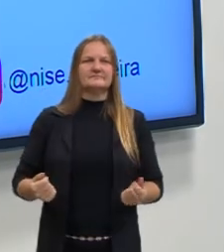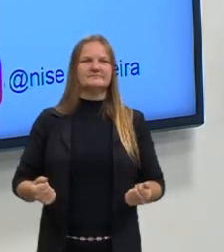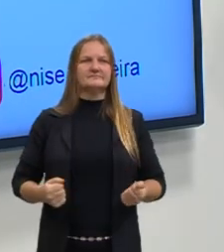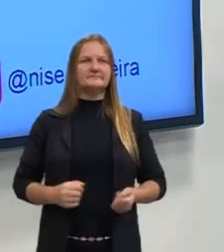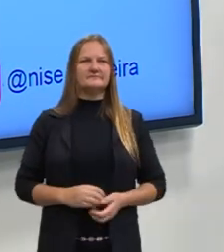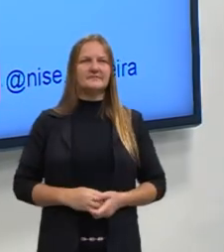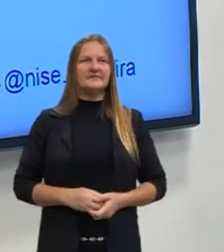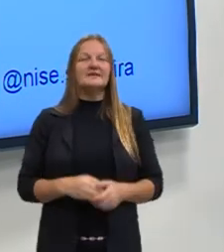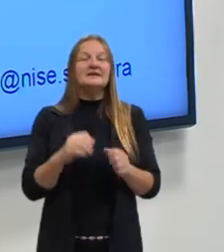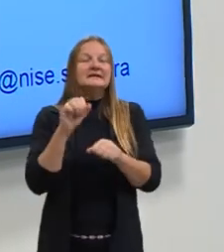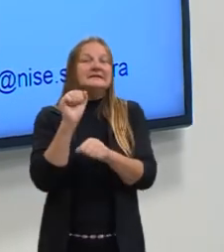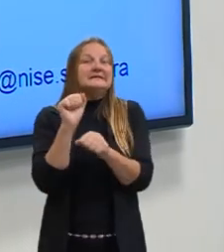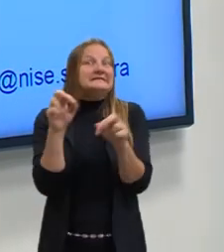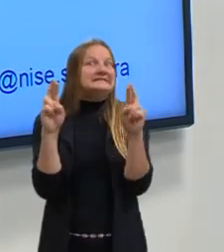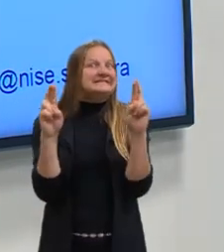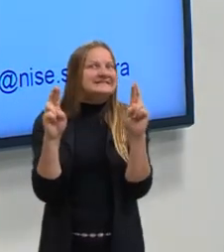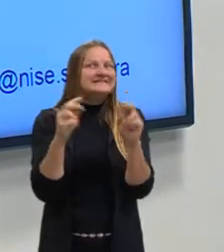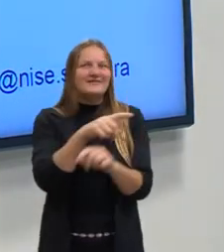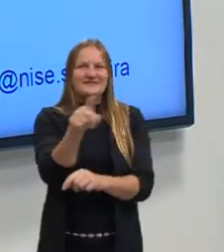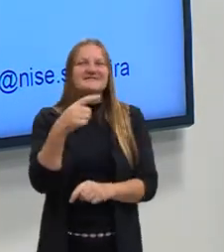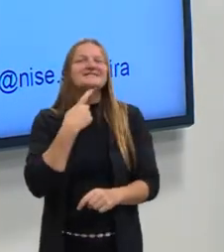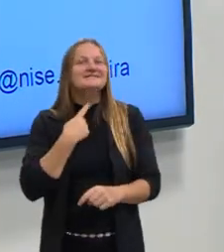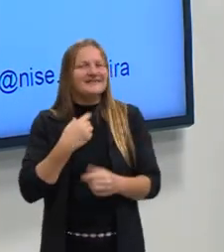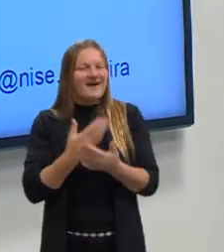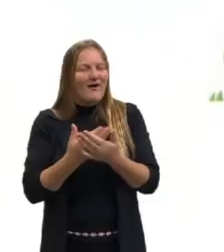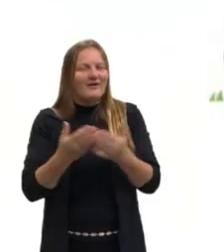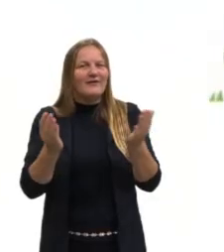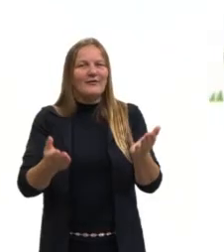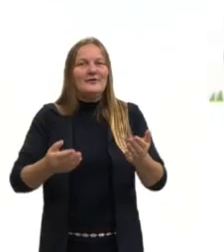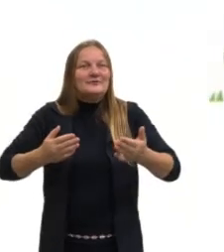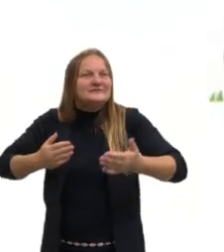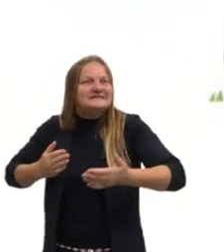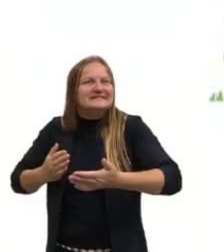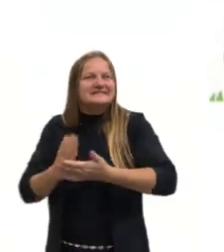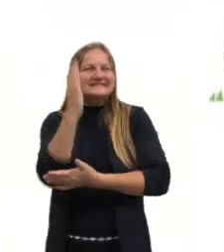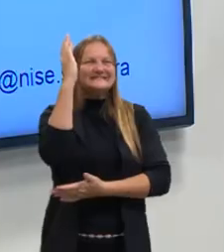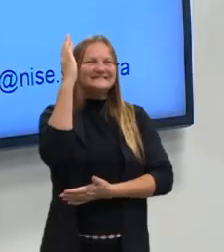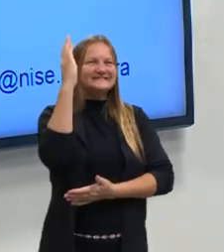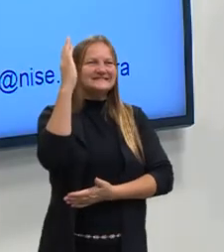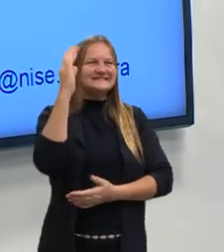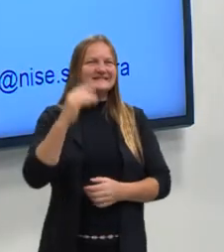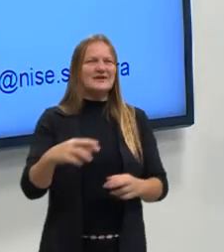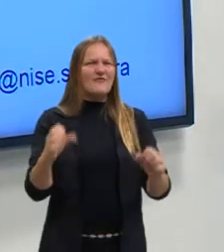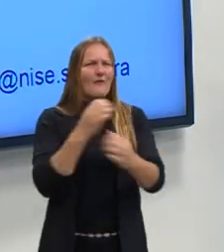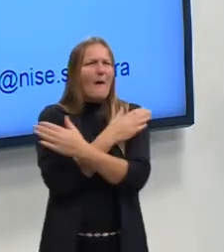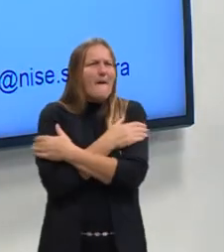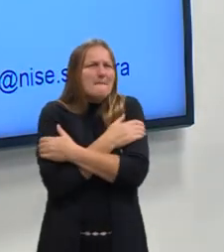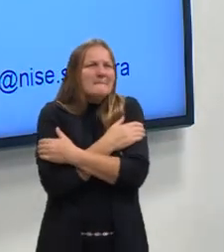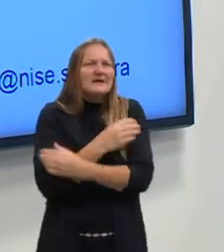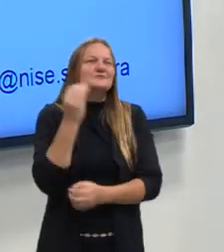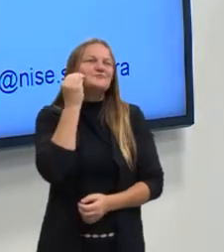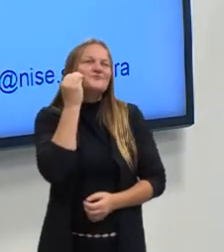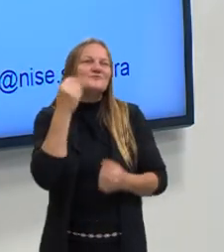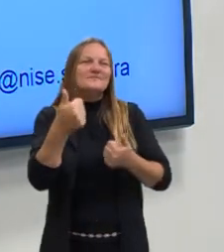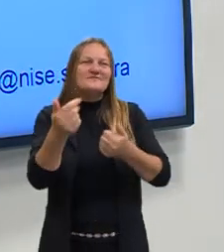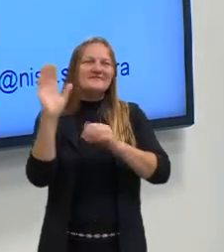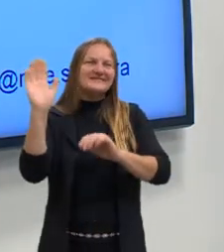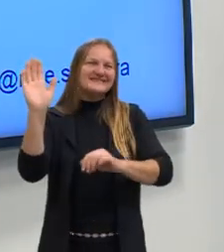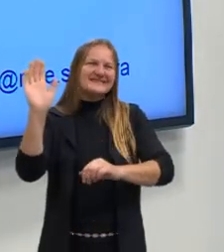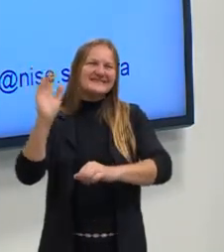Então, espero que vocês tenham gostado da aula de hoje, gente. Partiu passar e um forte abraço. Um beijão para vocês.